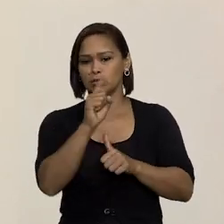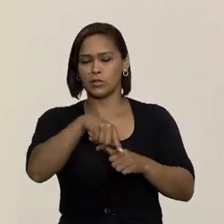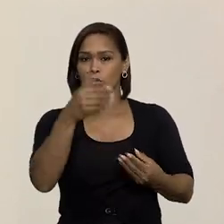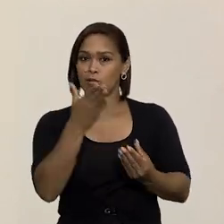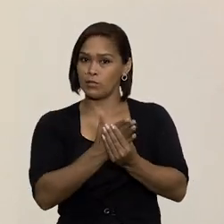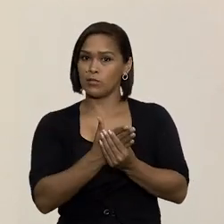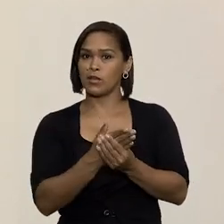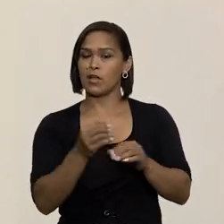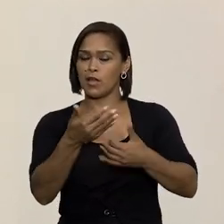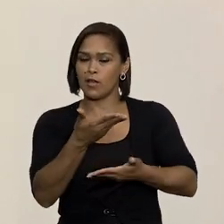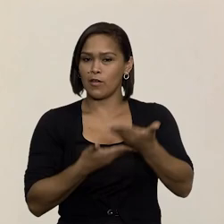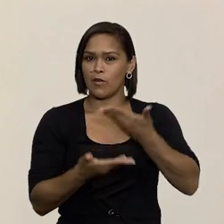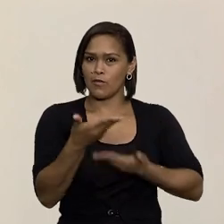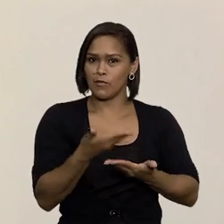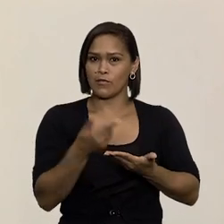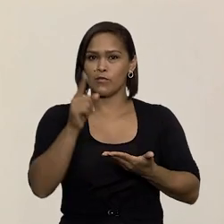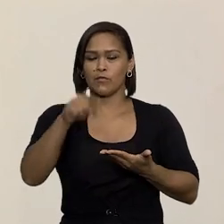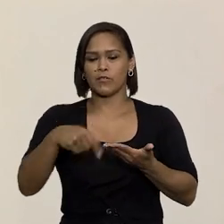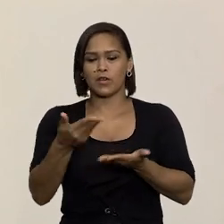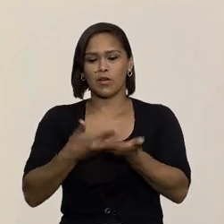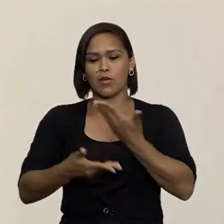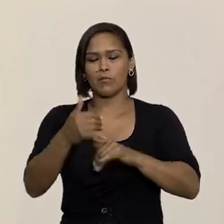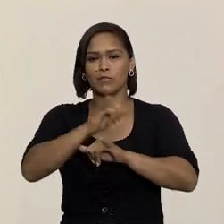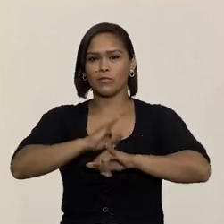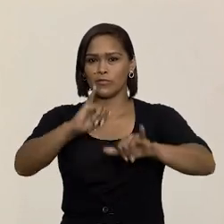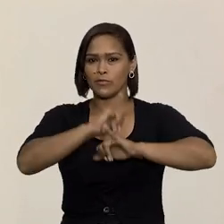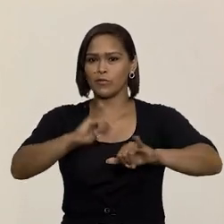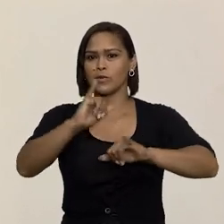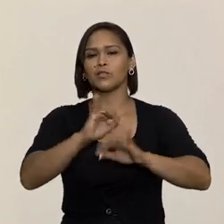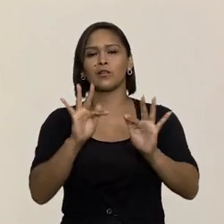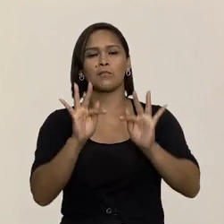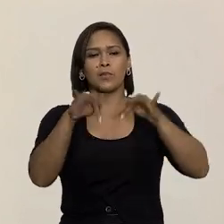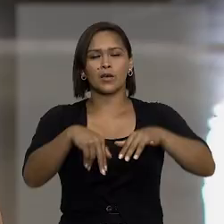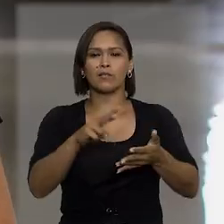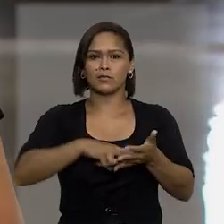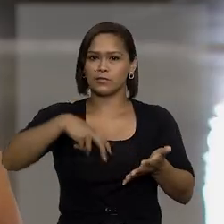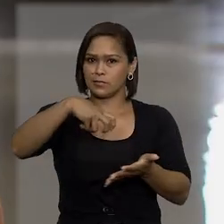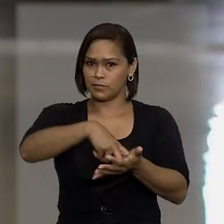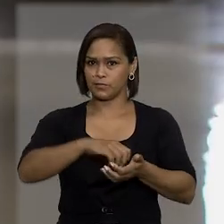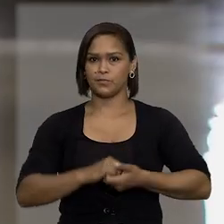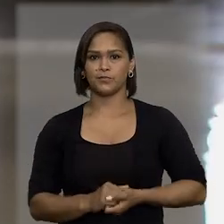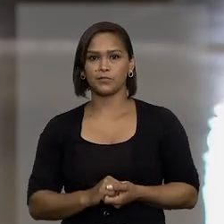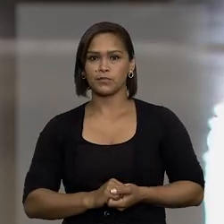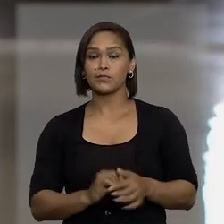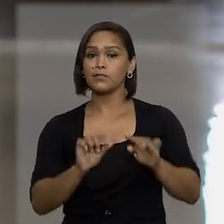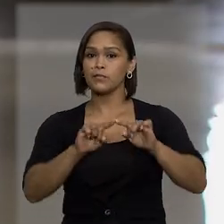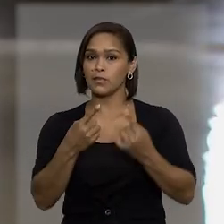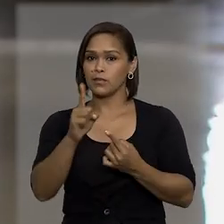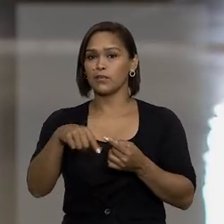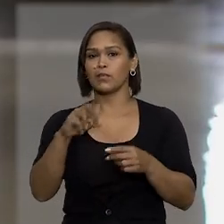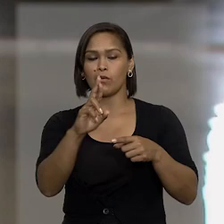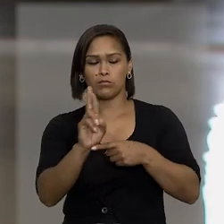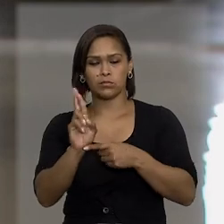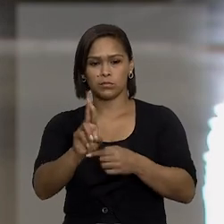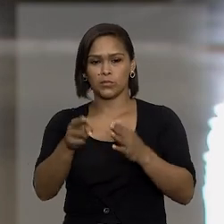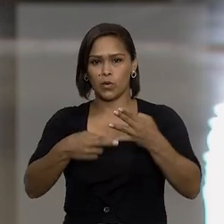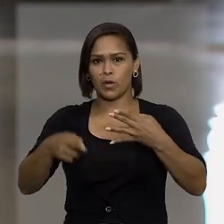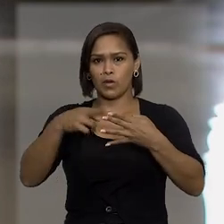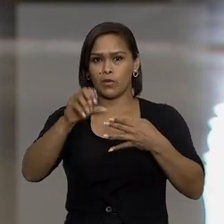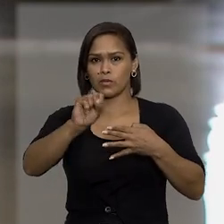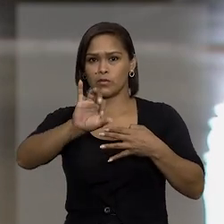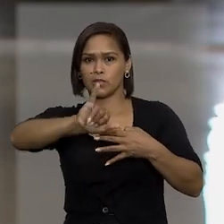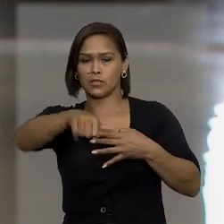processos que envolvessem o compartilhamento de dados para fins penais. Por isso, no recurso ao STJ,